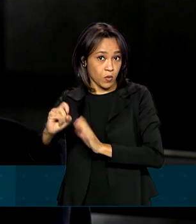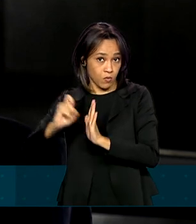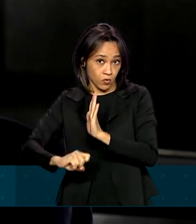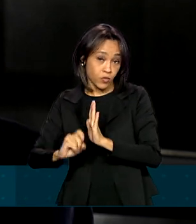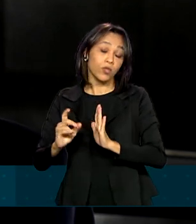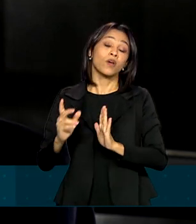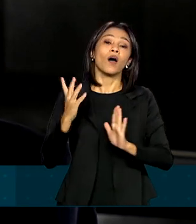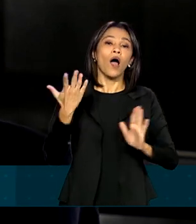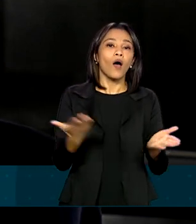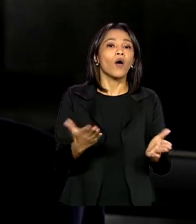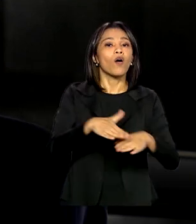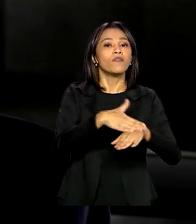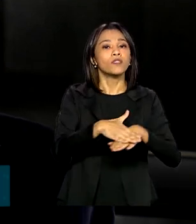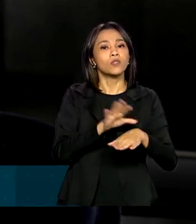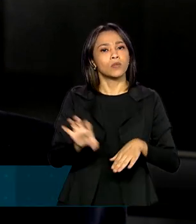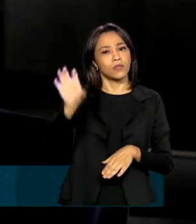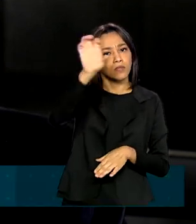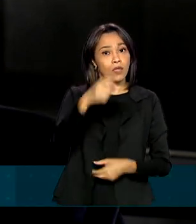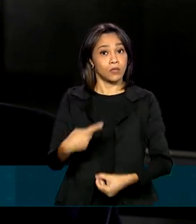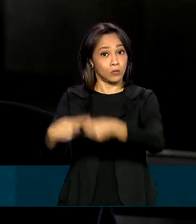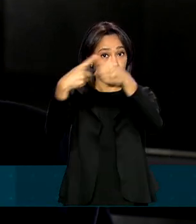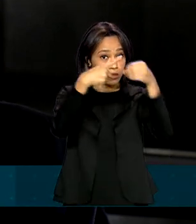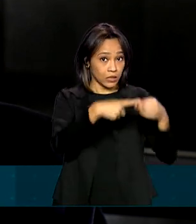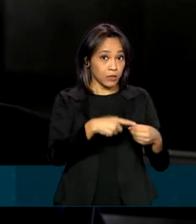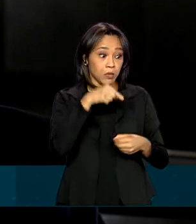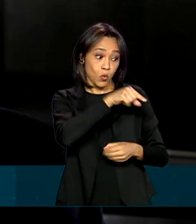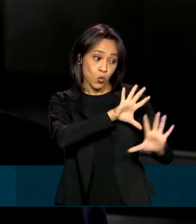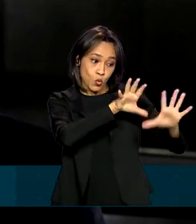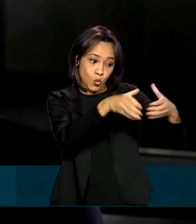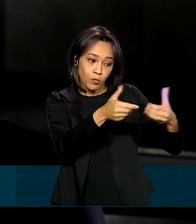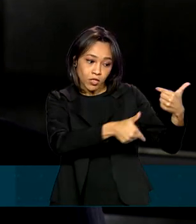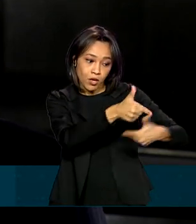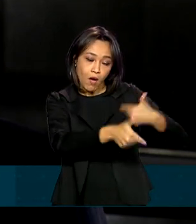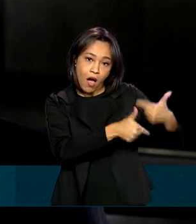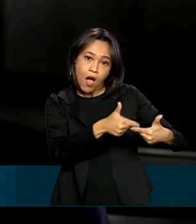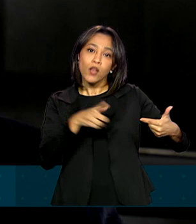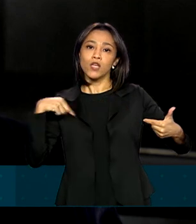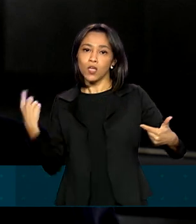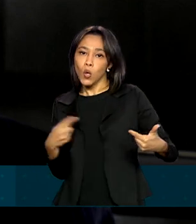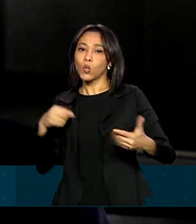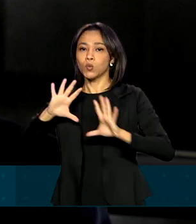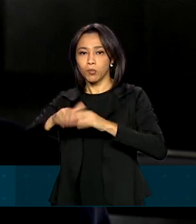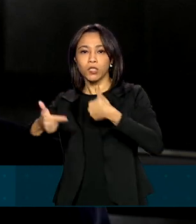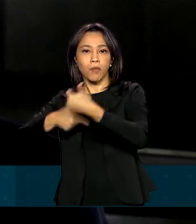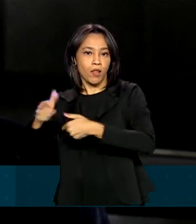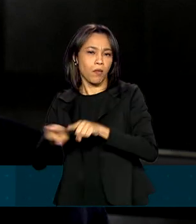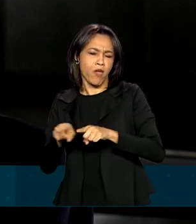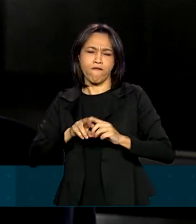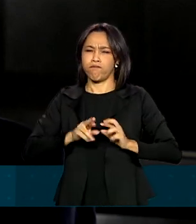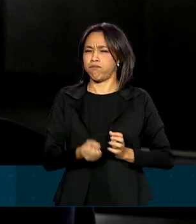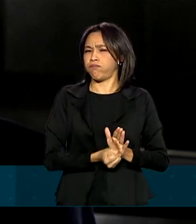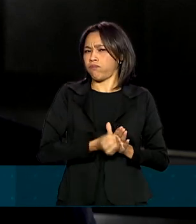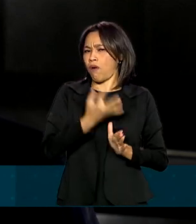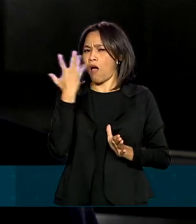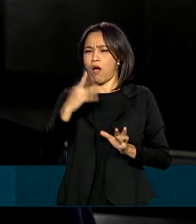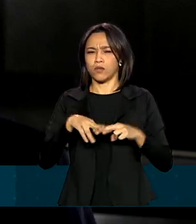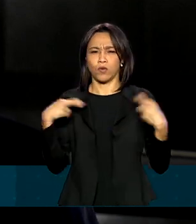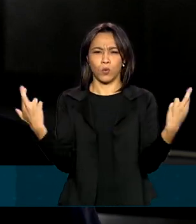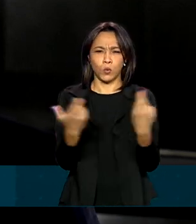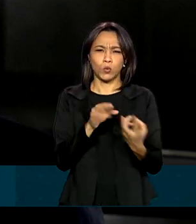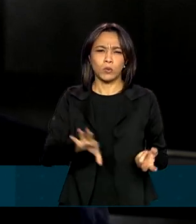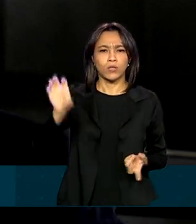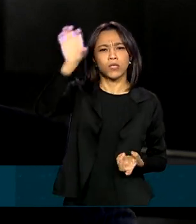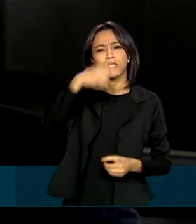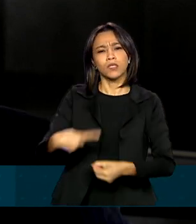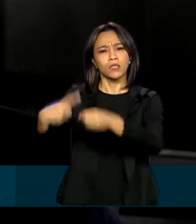estados e municípios, tanto a equipe do relator quanto a nossa equipe, já tivemos várias reuniões com estados e municípios para fazer